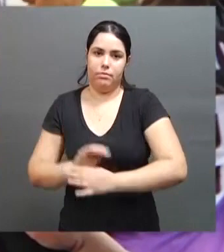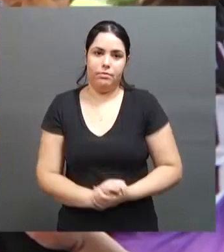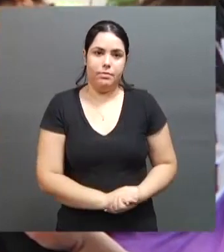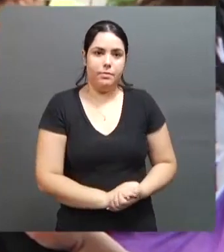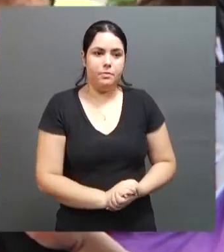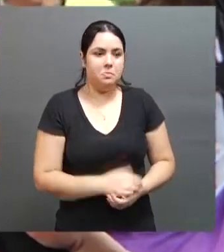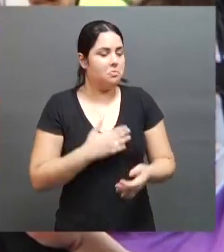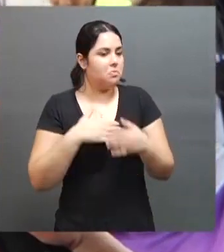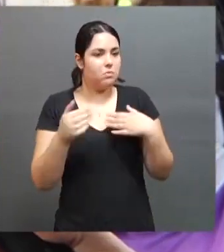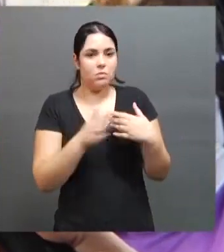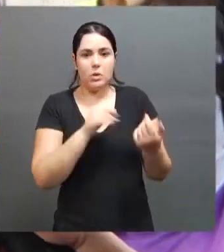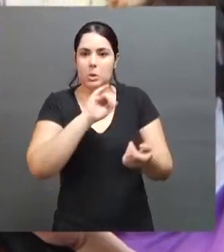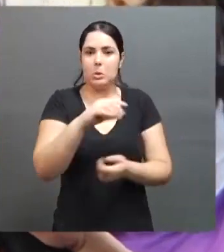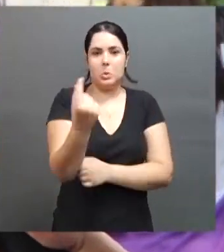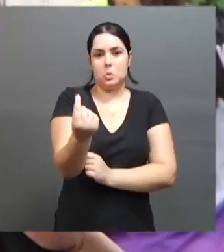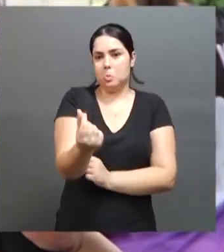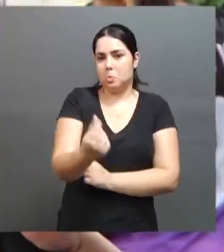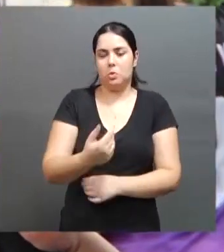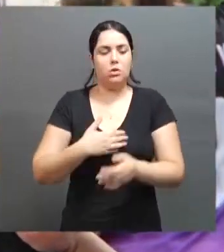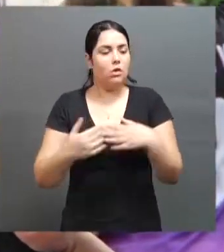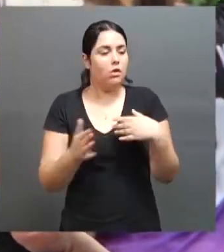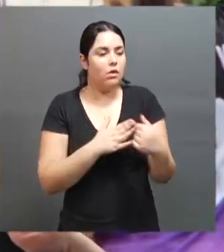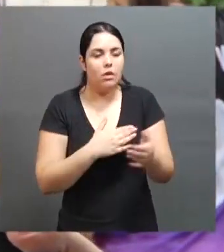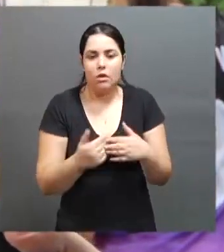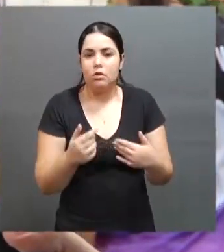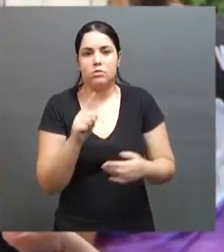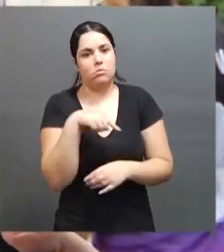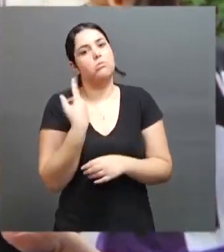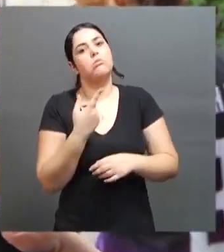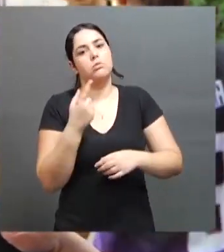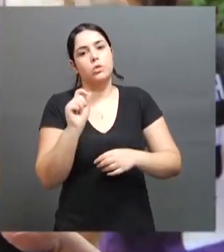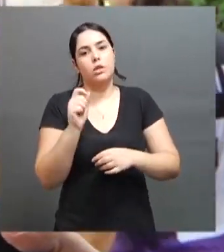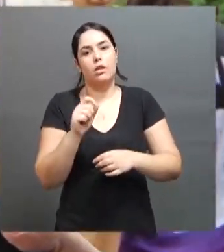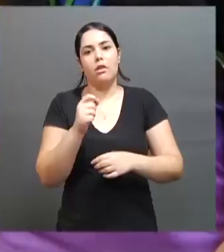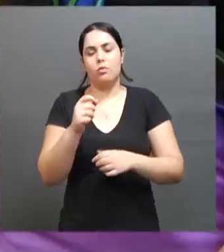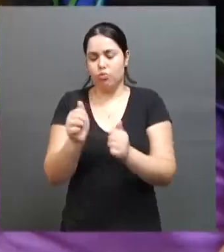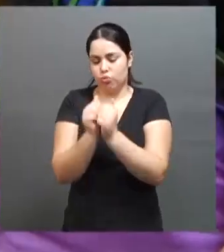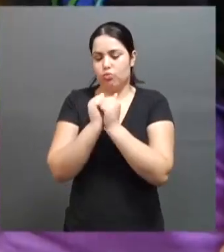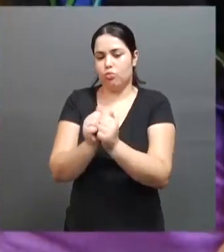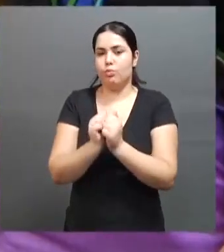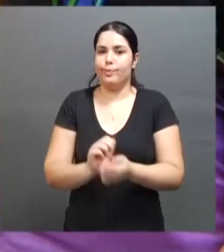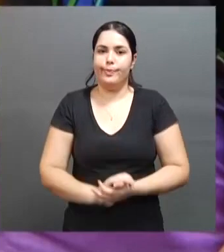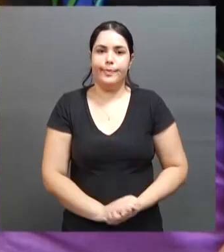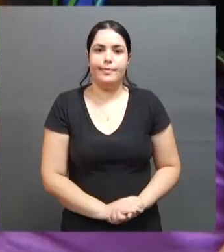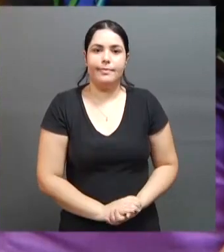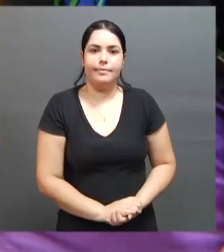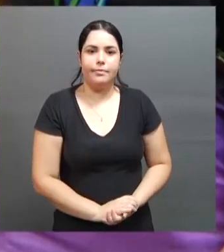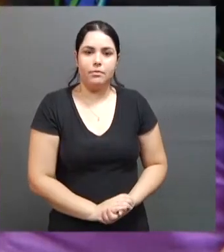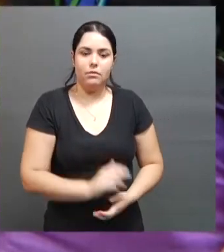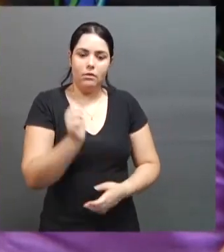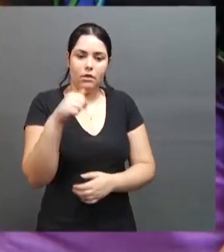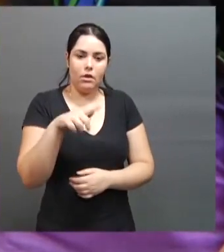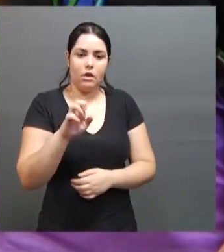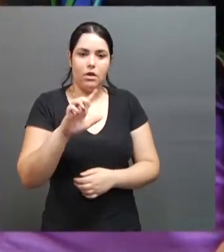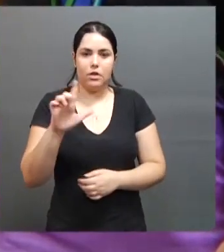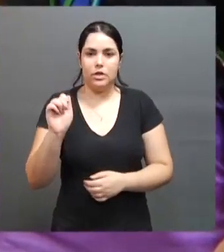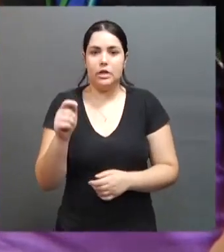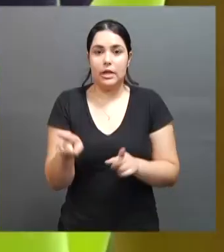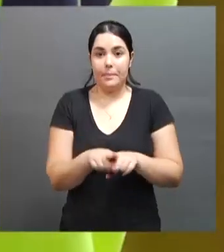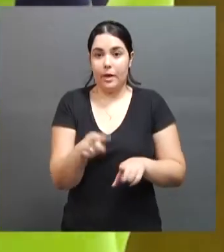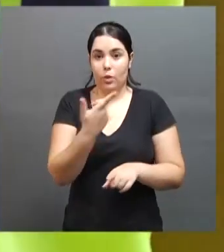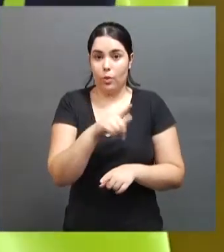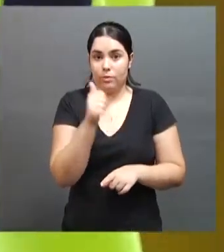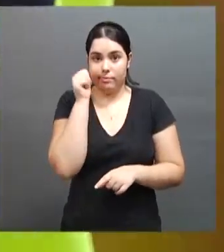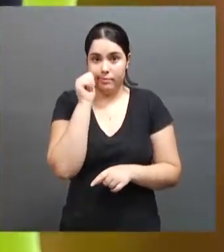Não importa se é dinheiro, se é o que for, mas nós estamos ali sempre para falar assim, nós estamos aqui. Ângela faz parte, assim como essas outras